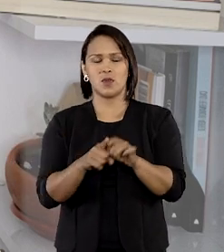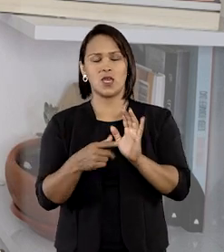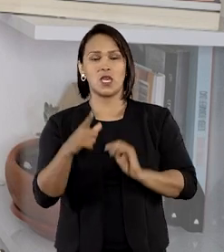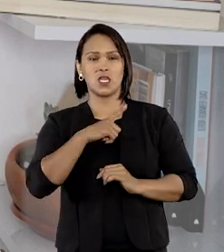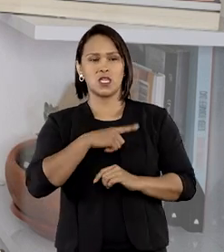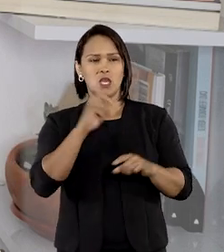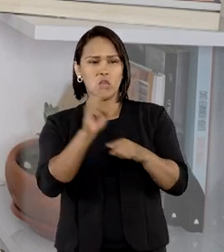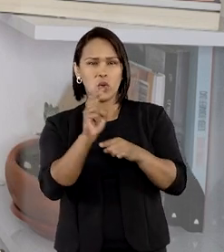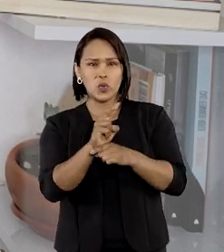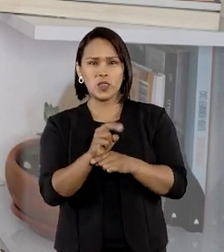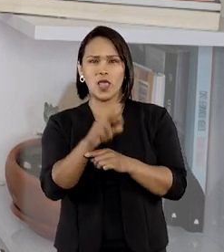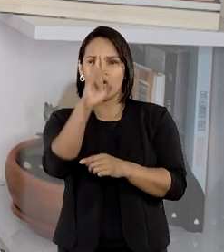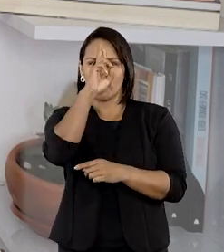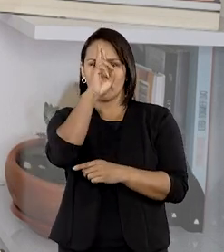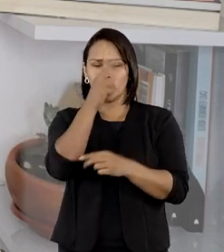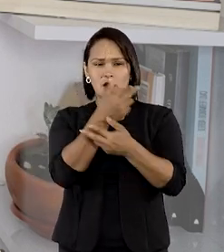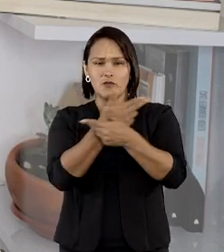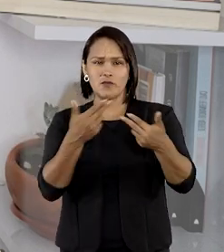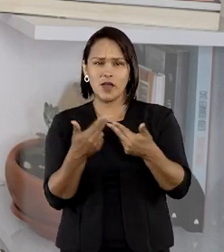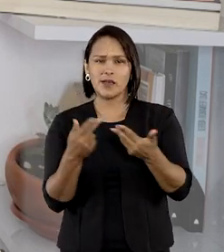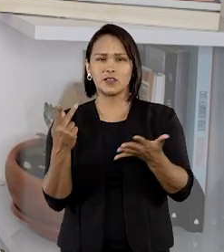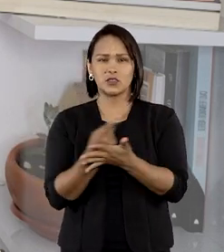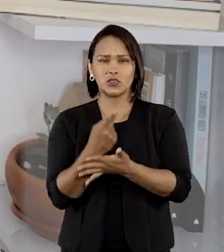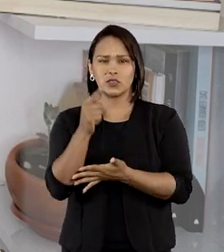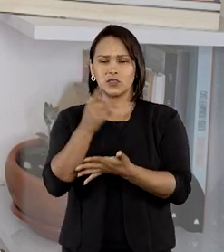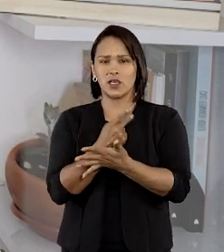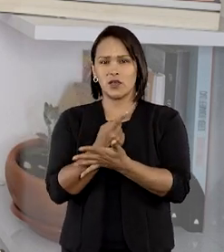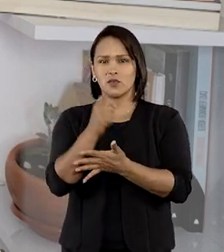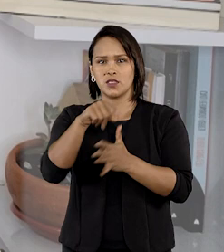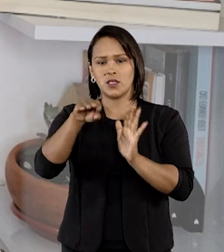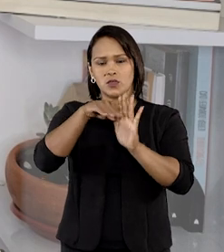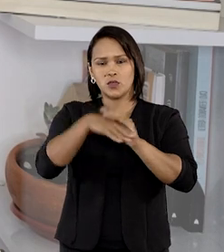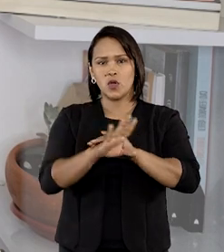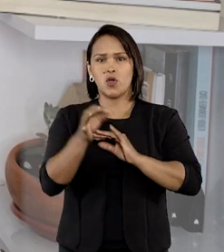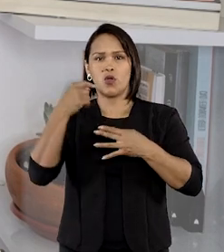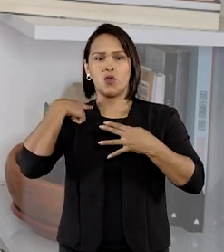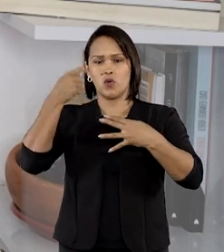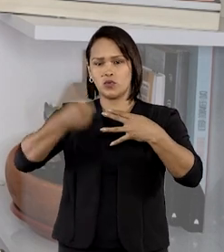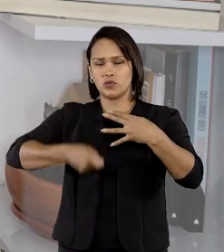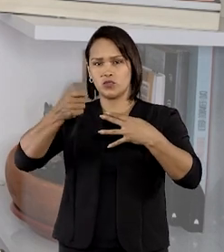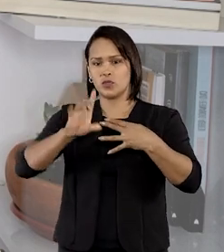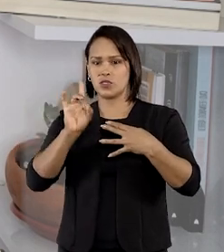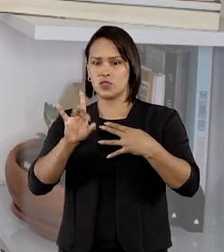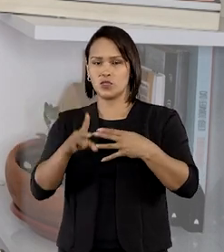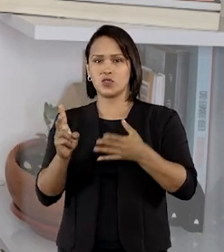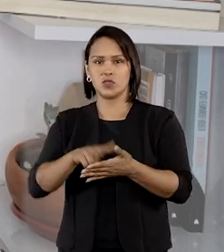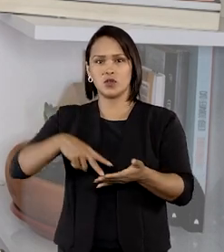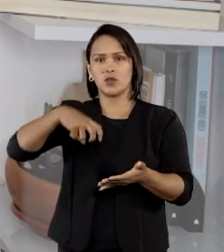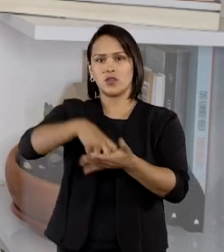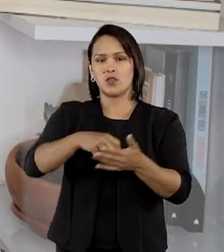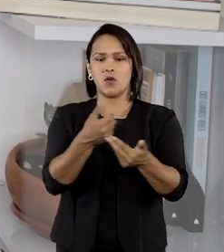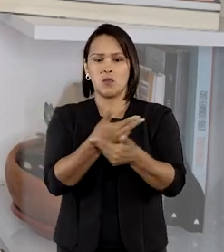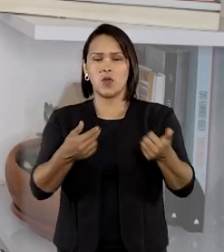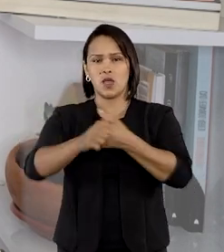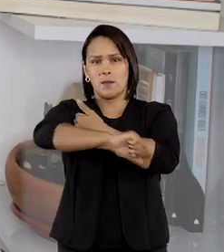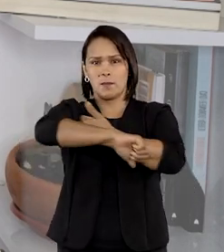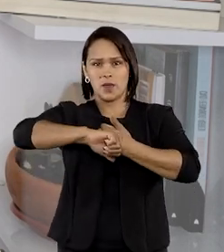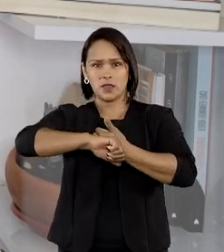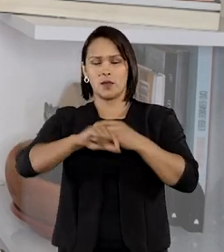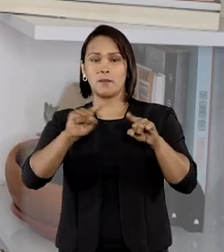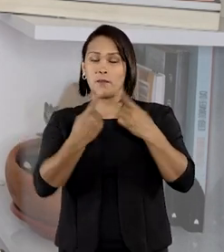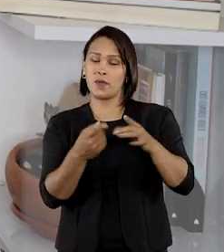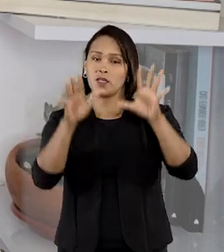ácaros no produto. O juiz condenou apenas a beneficiadora por danos materiais e morais, mas o tribunal diz segundo grau,